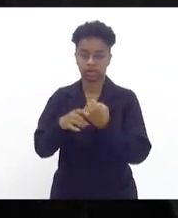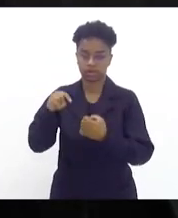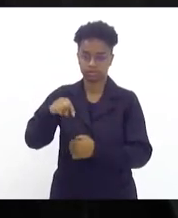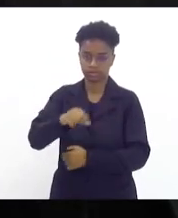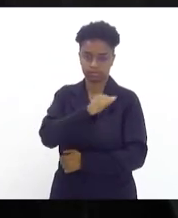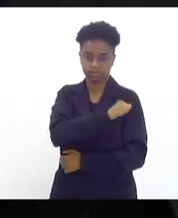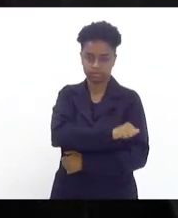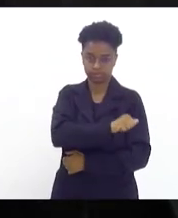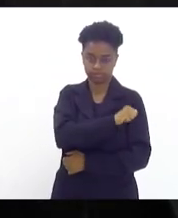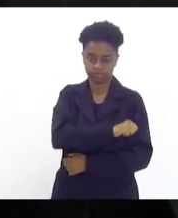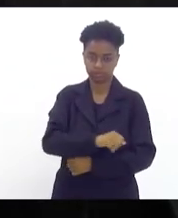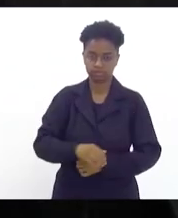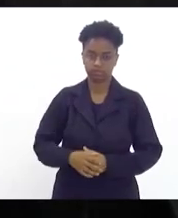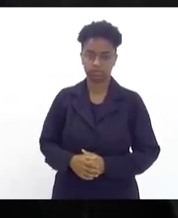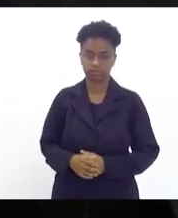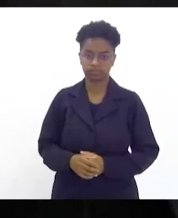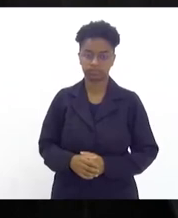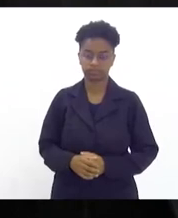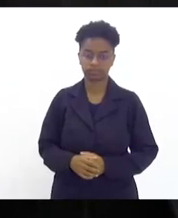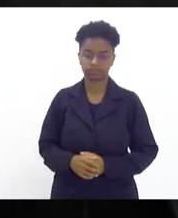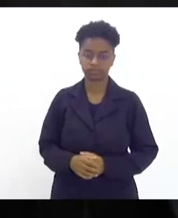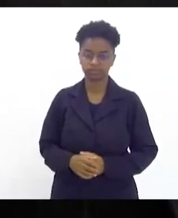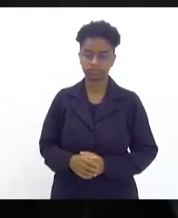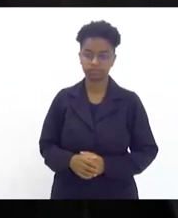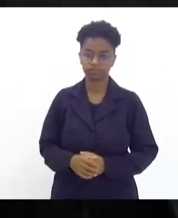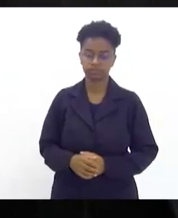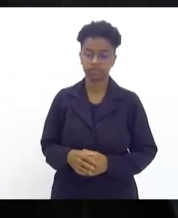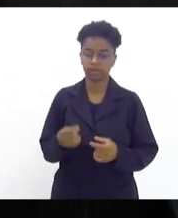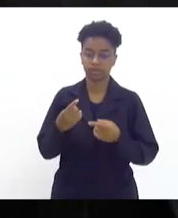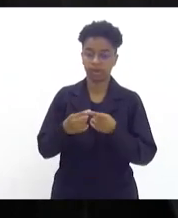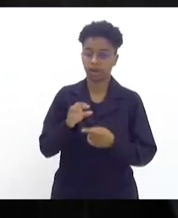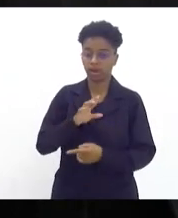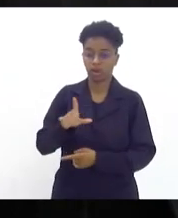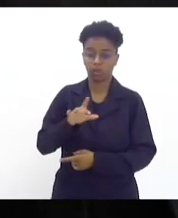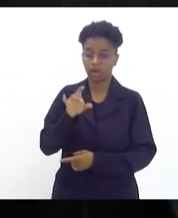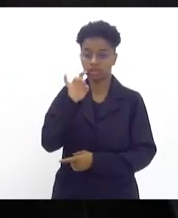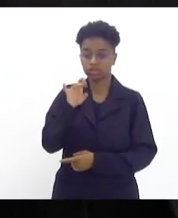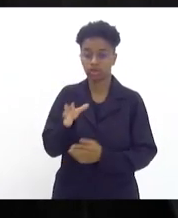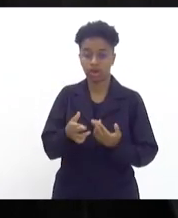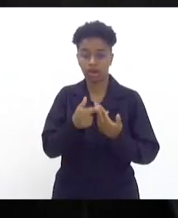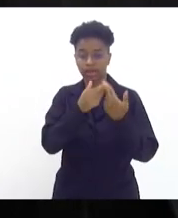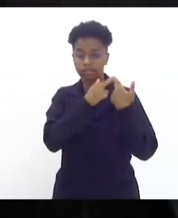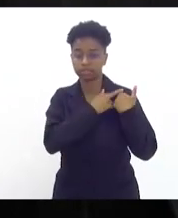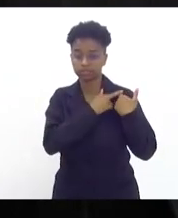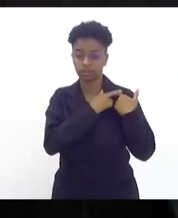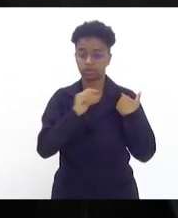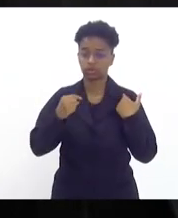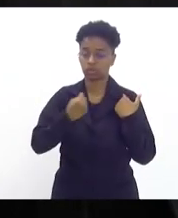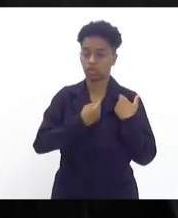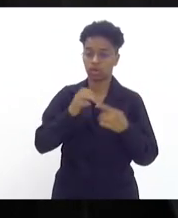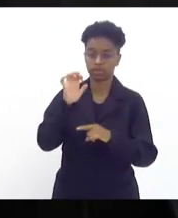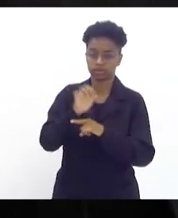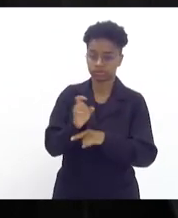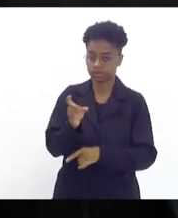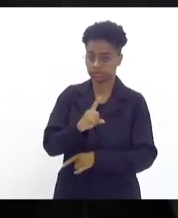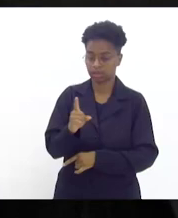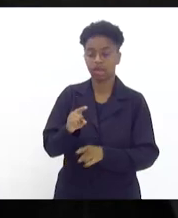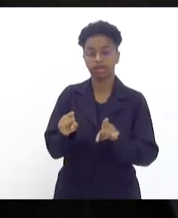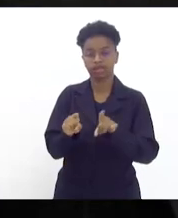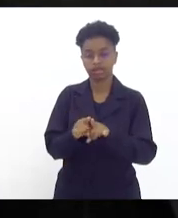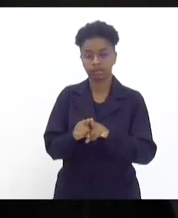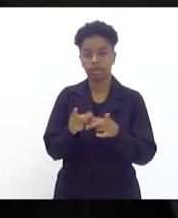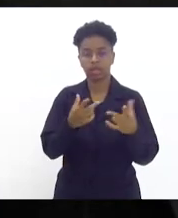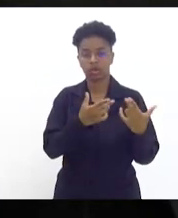Estado do Rio de Janeiro, que não passa unicamente pela responsabilidade do nosso Estado, como bem